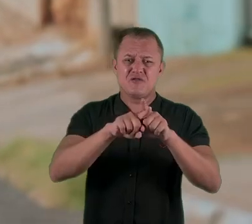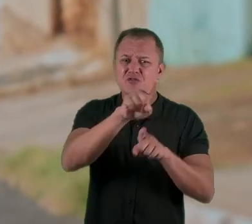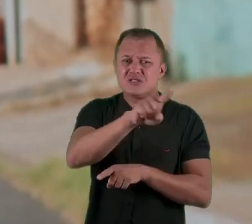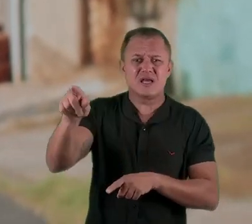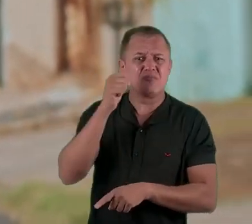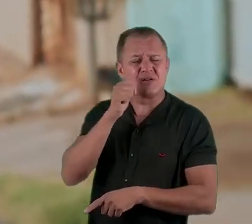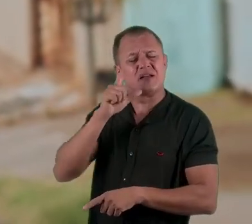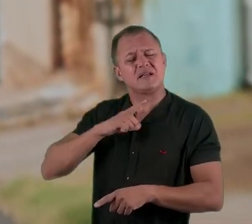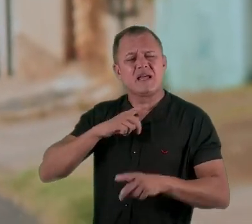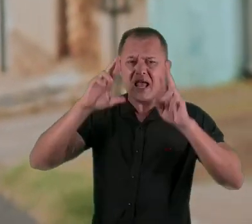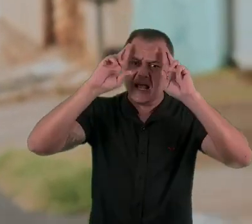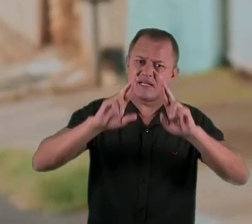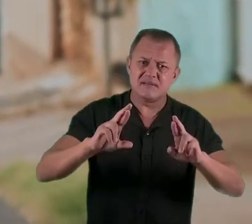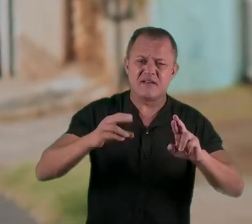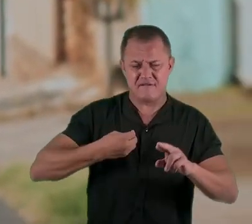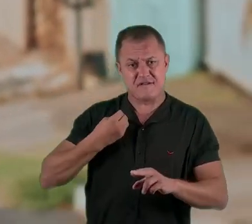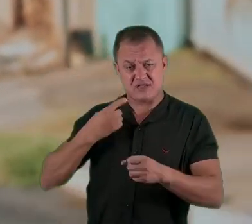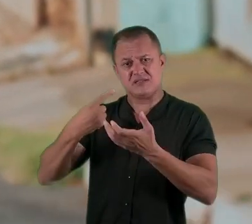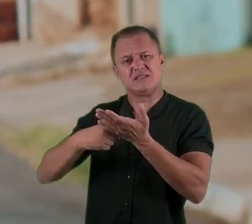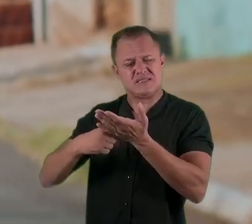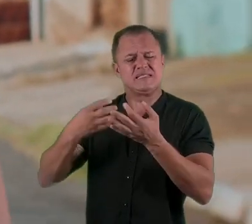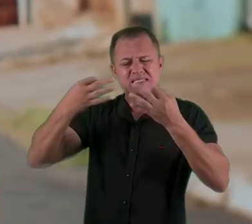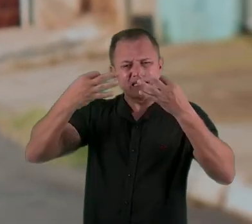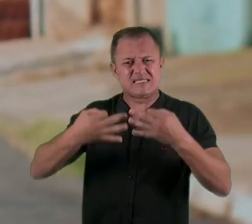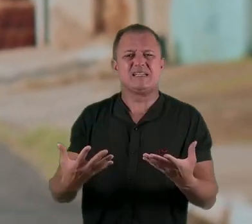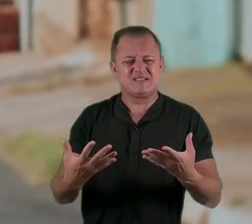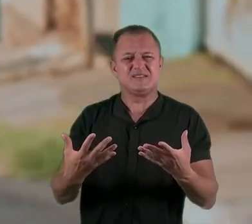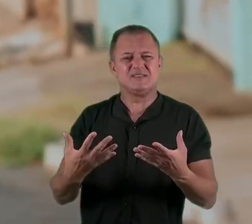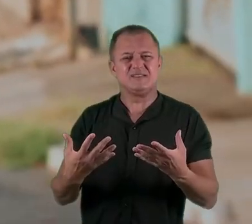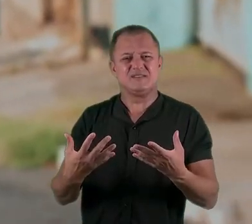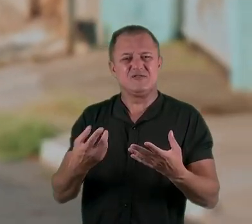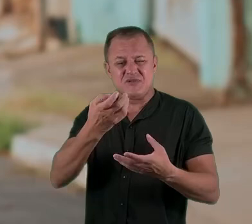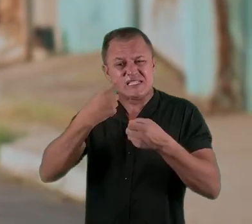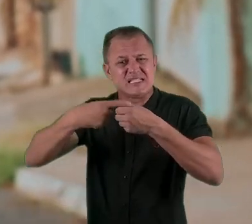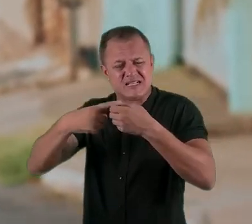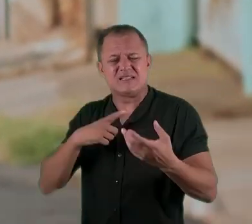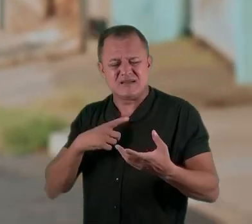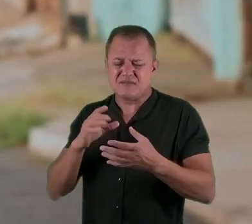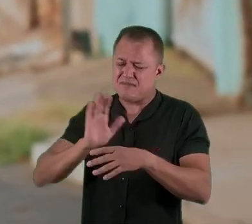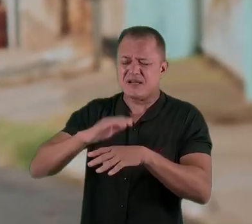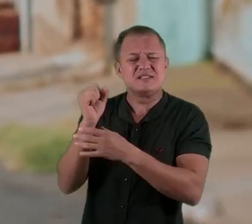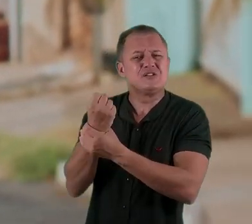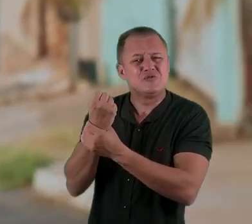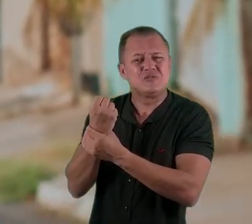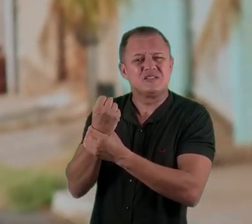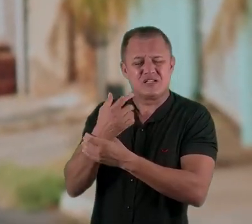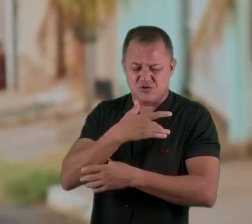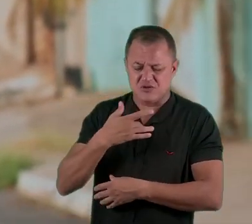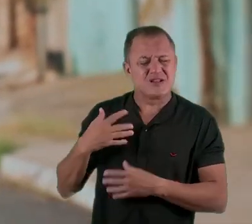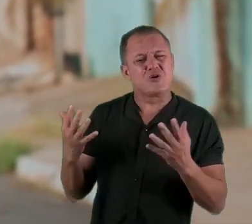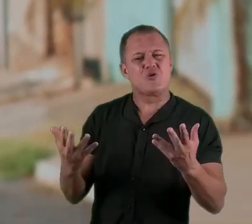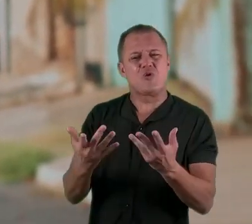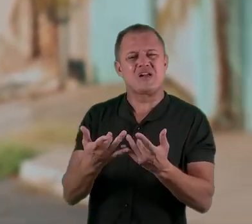mulher que quer ser respeitada e que quer viver numa cidade mais digna, mais decente. Uma cidade com mais segurança e com saúde de